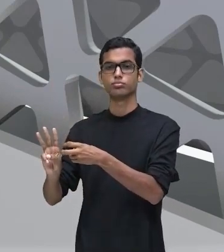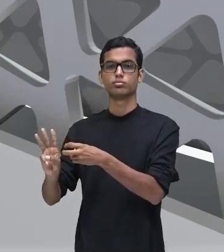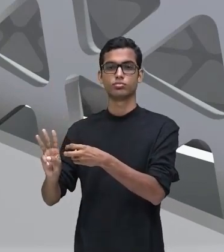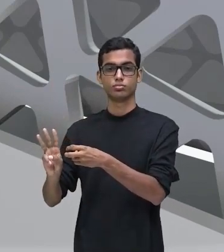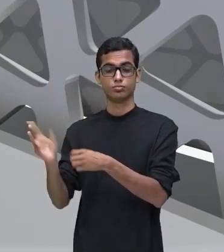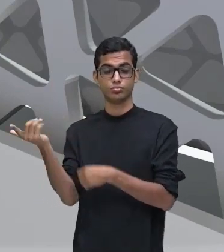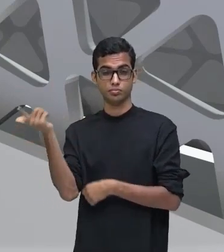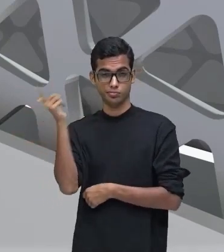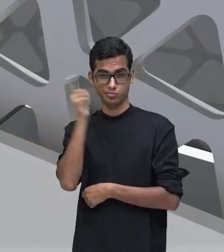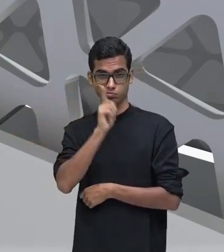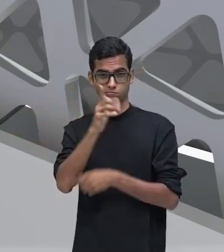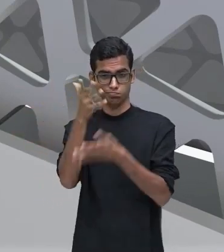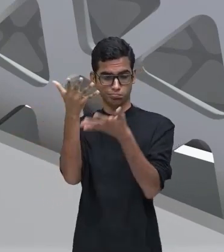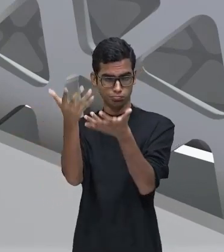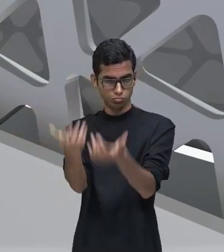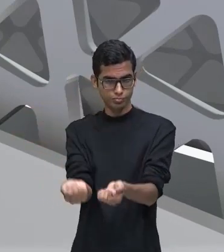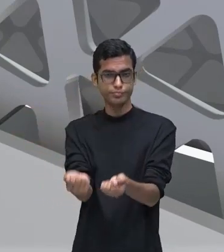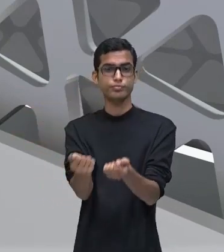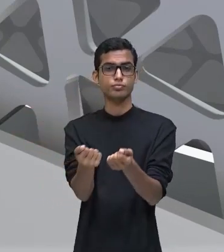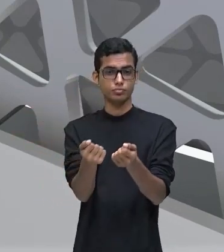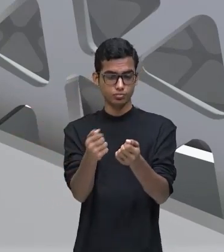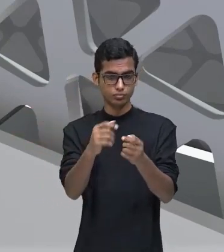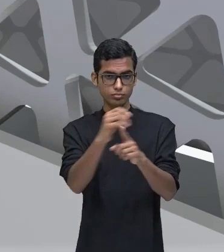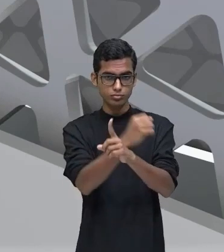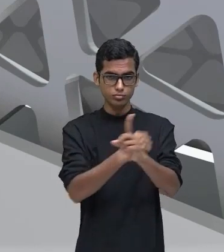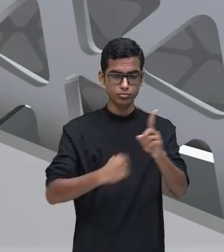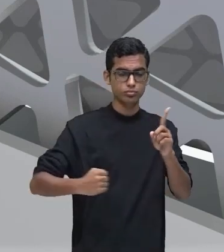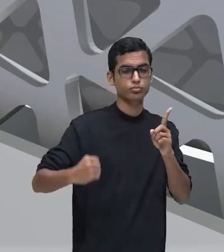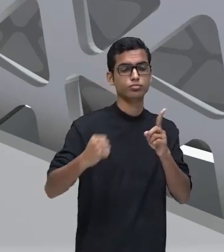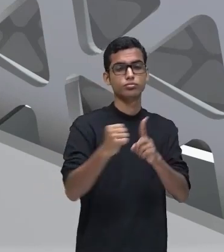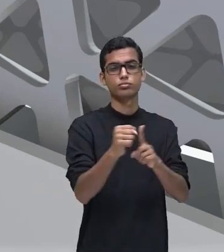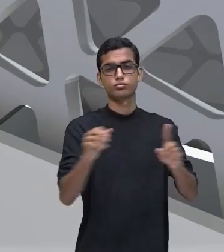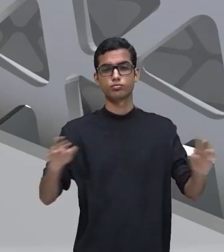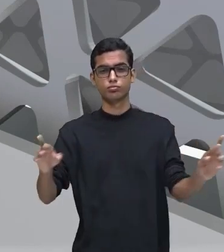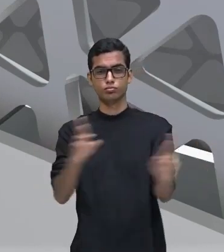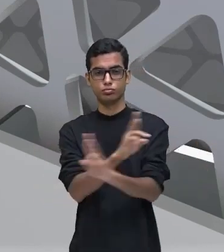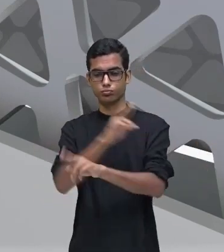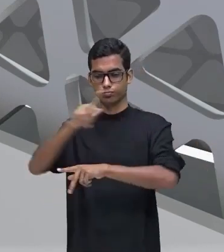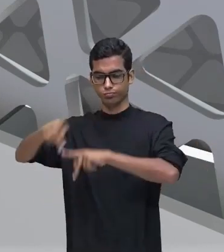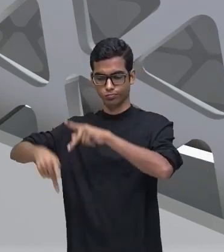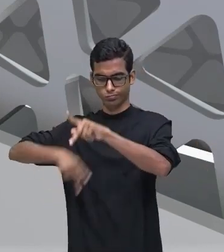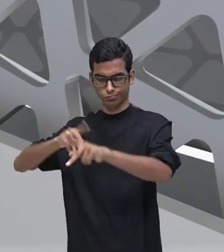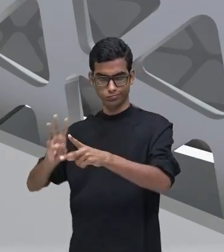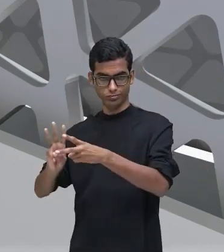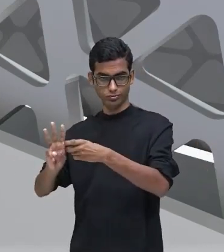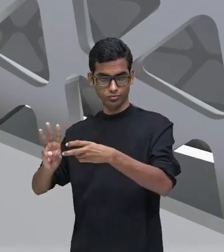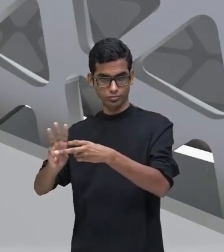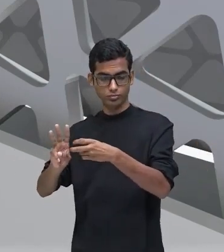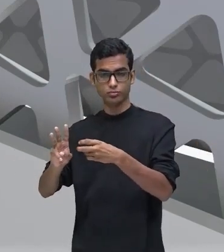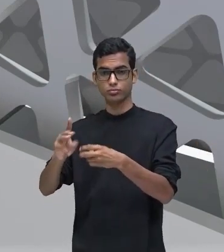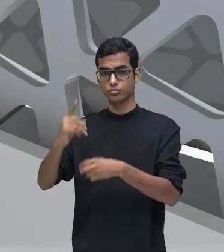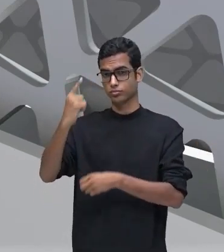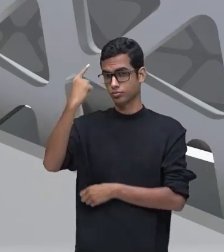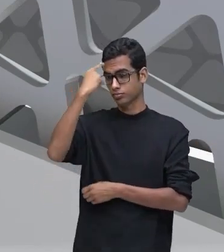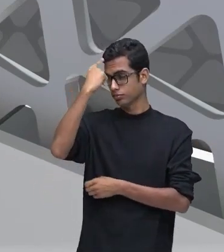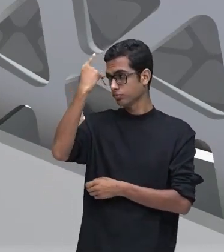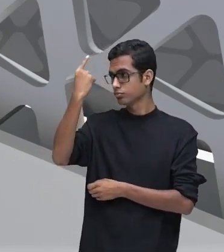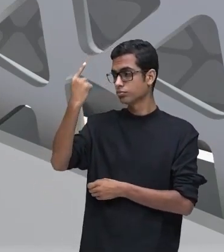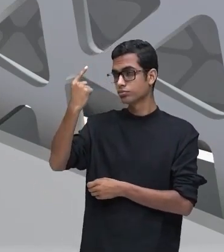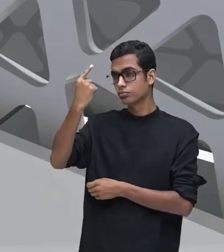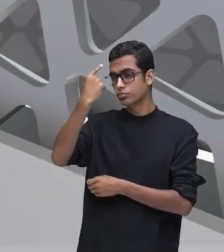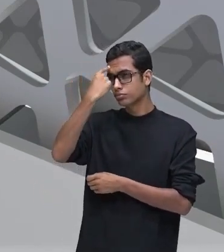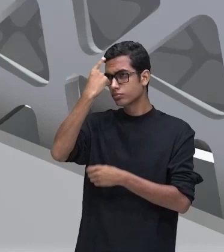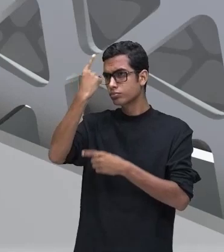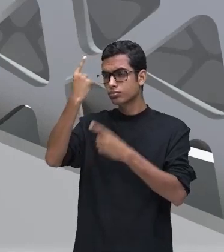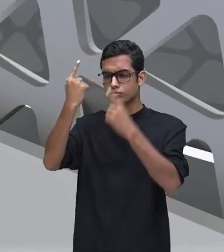houvesse uma aceitação maior da sociedade com relação a esse herói, se idealizou esse índio como